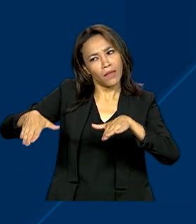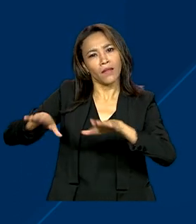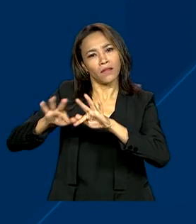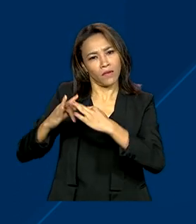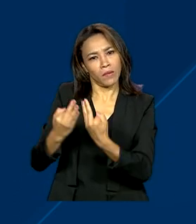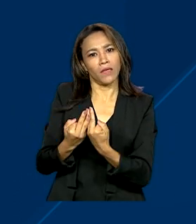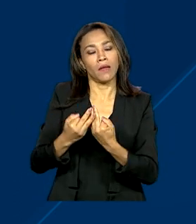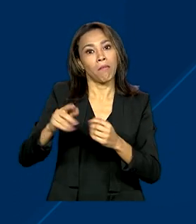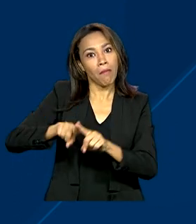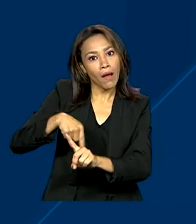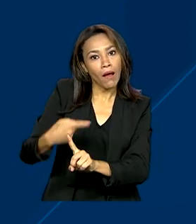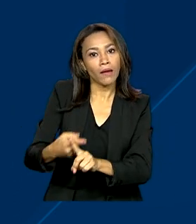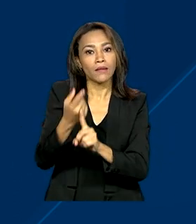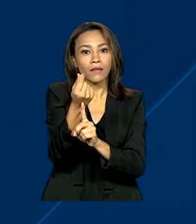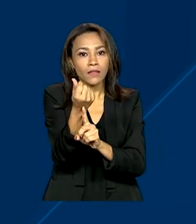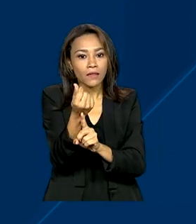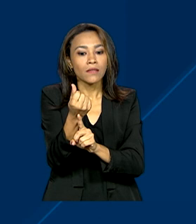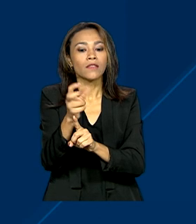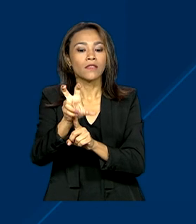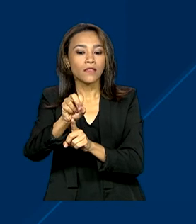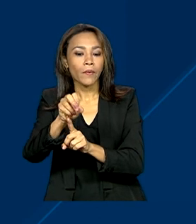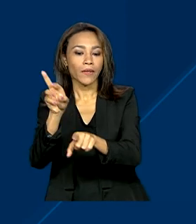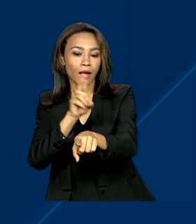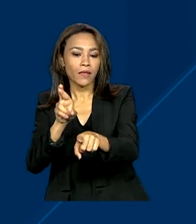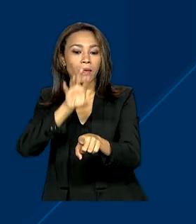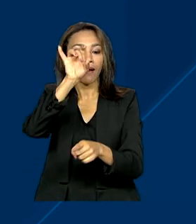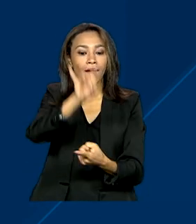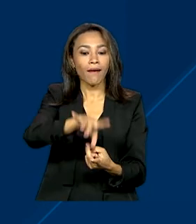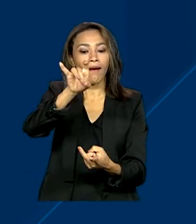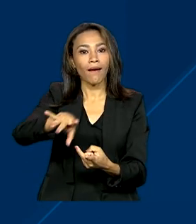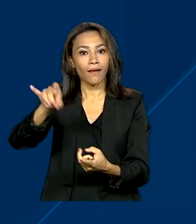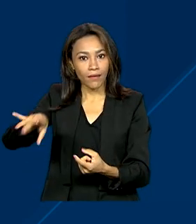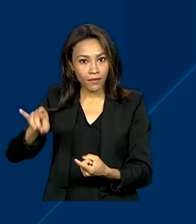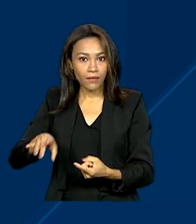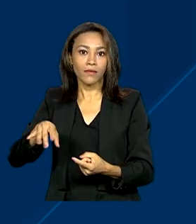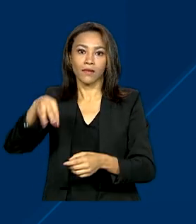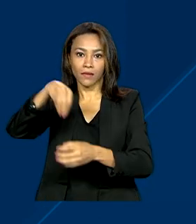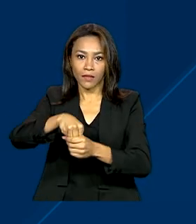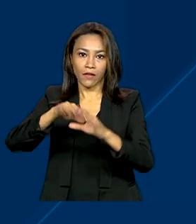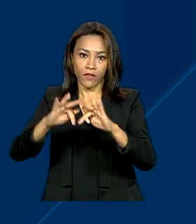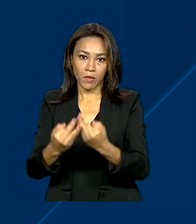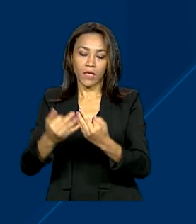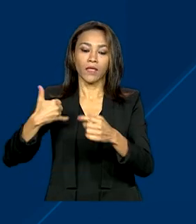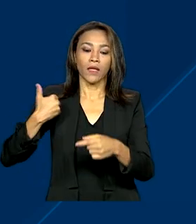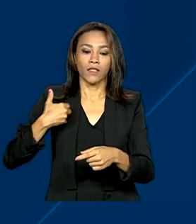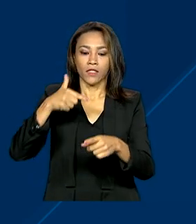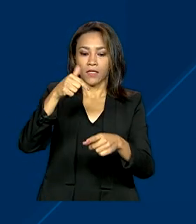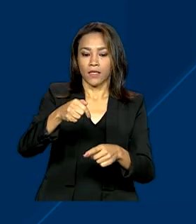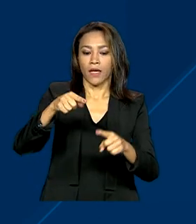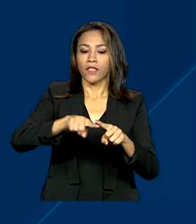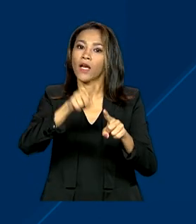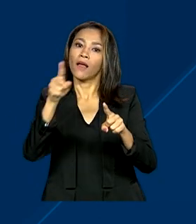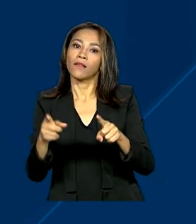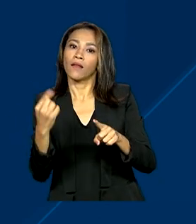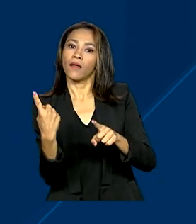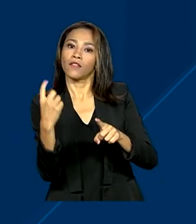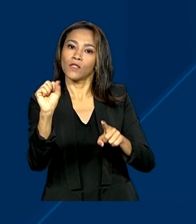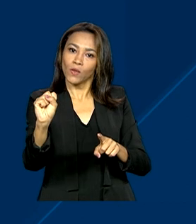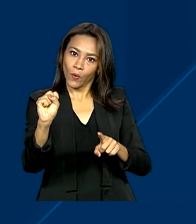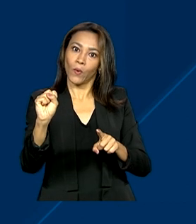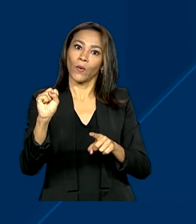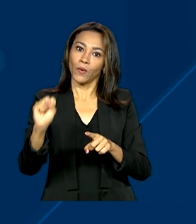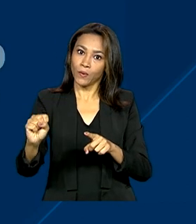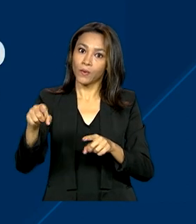prevê mais 50 reais para cada integrante da família com idade entre 7 e 18 anos